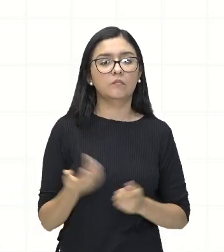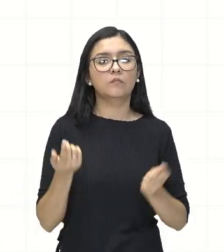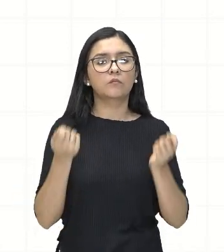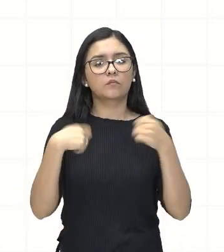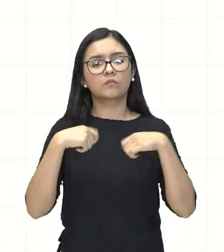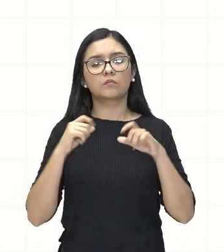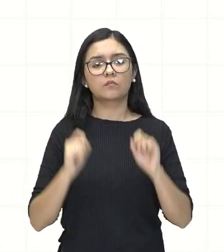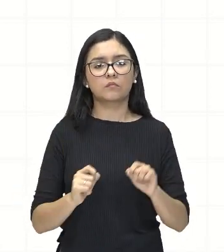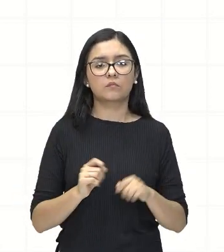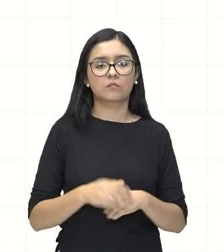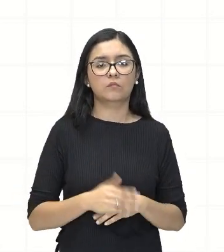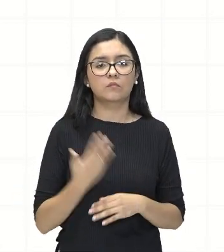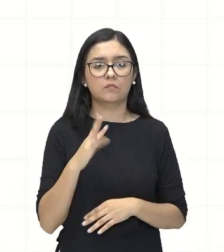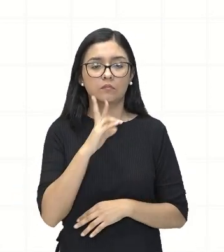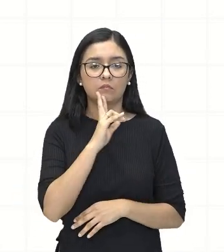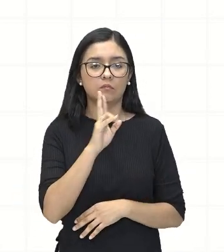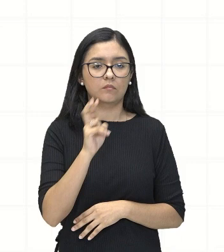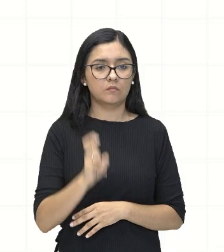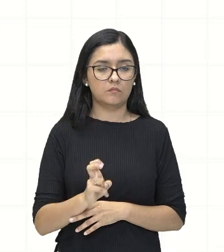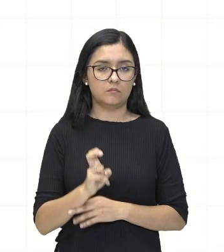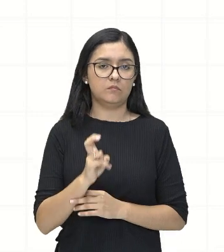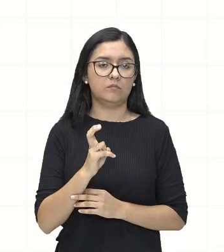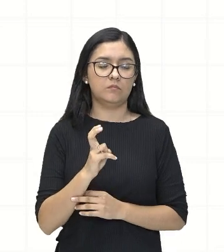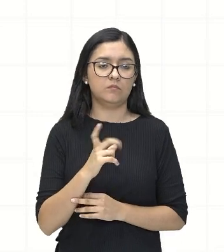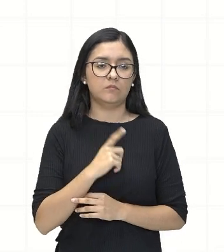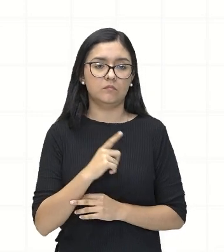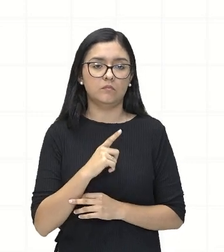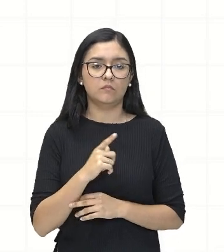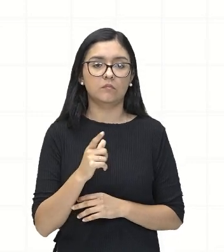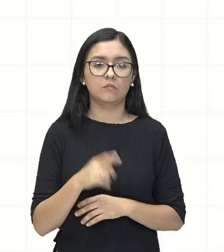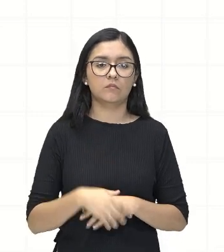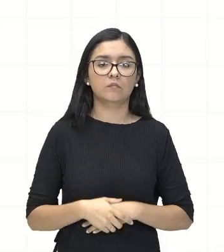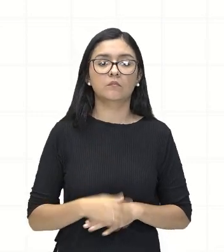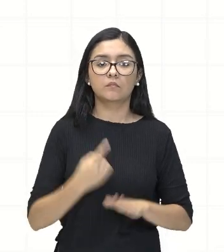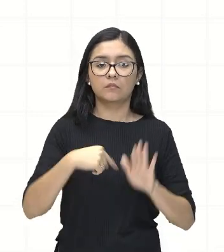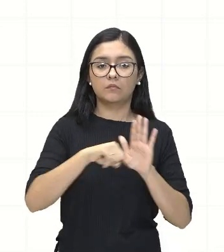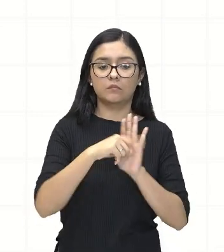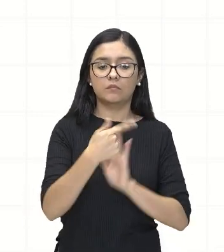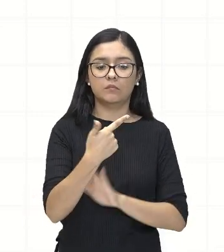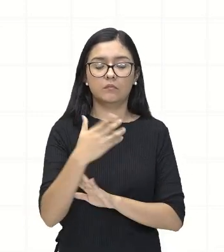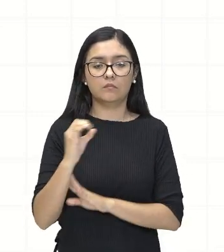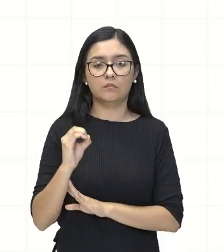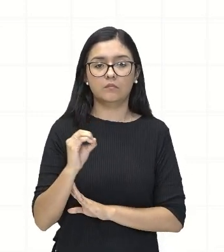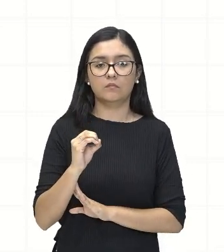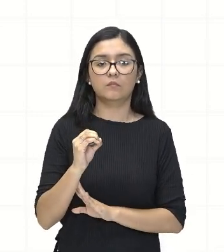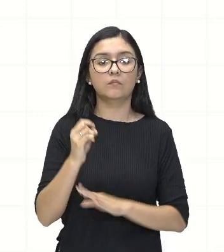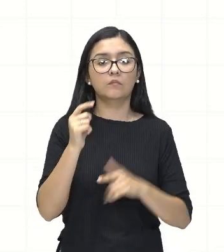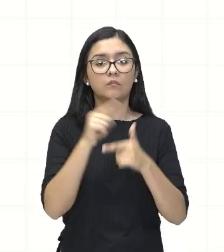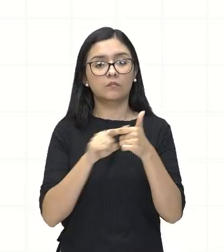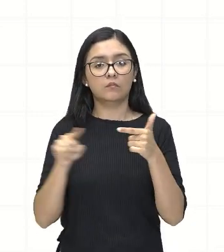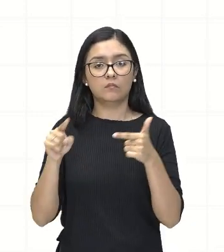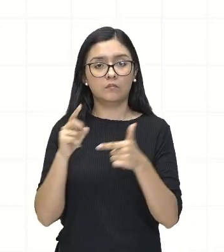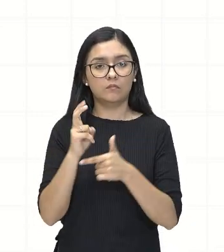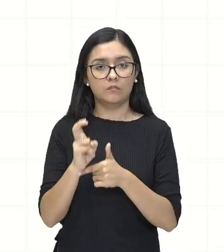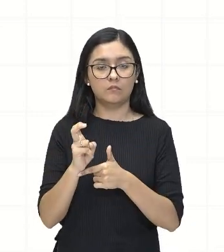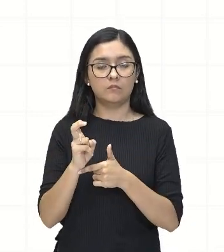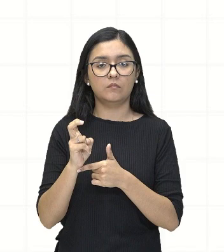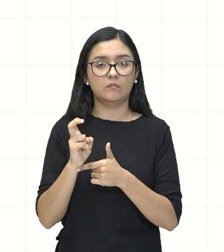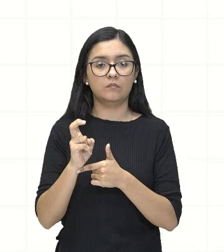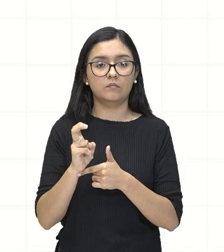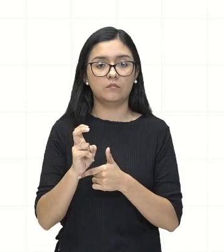praticamente 5. Então, temos aqui menos 20 dividido por 5,